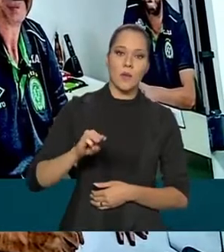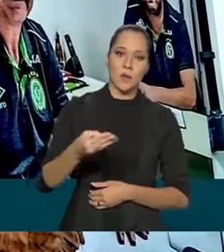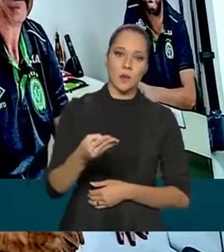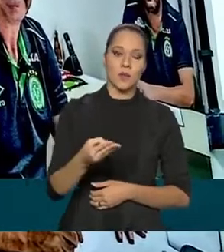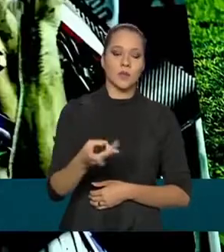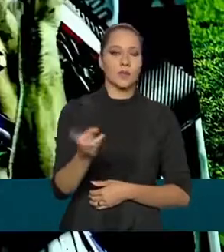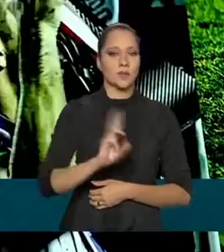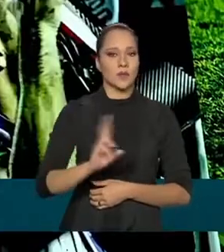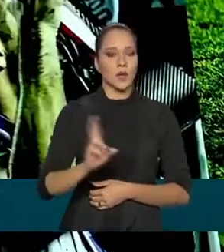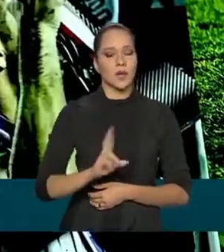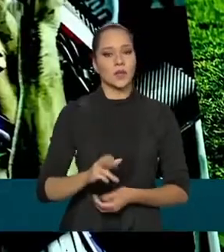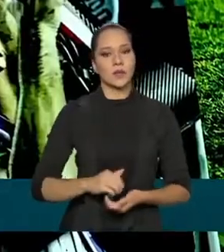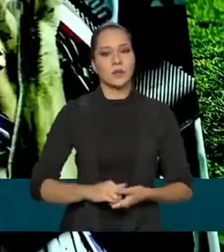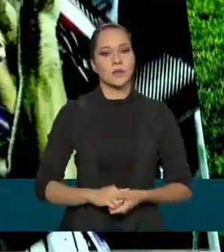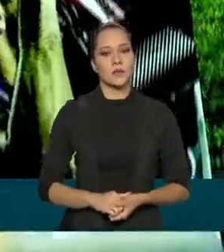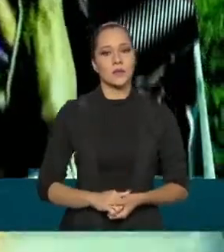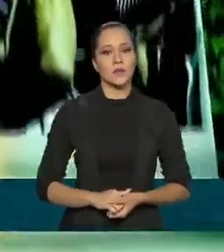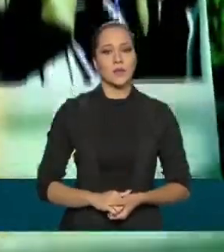de reais.